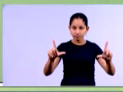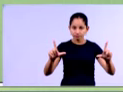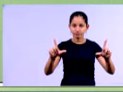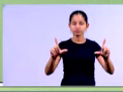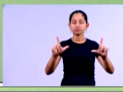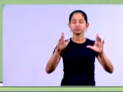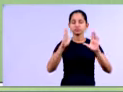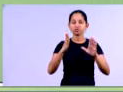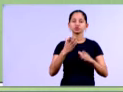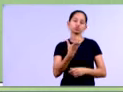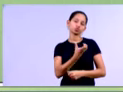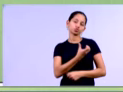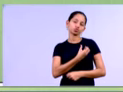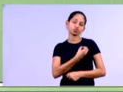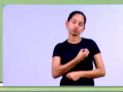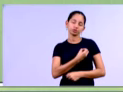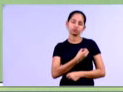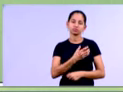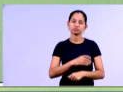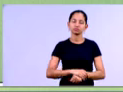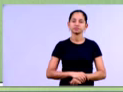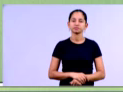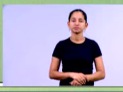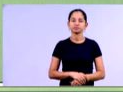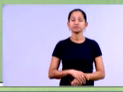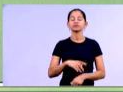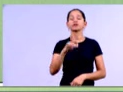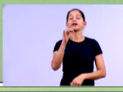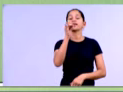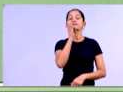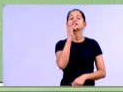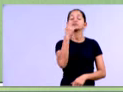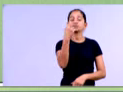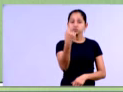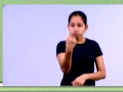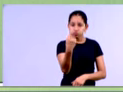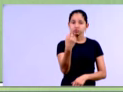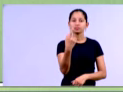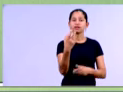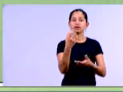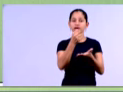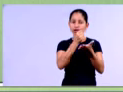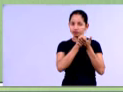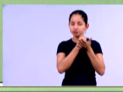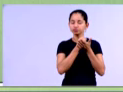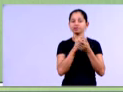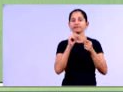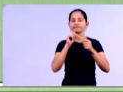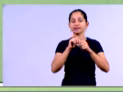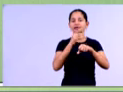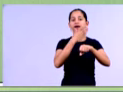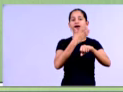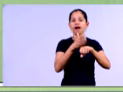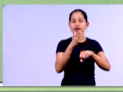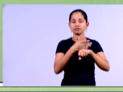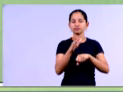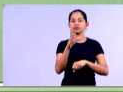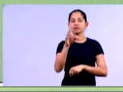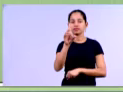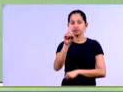demonstração do resultado do exercício. Para exemplificarmos a análise vertical da demonstração do resultado do exercício, a nossa DRE,